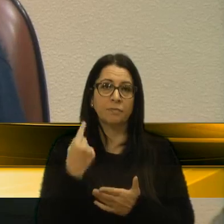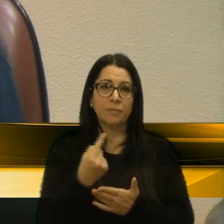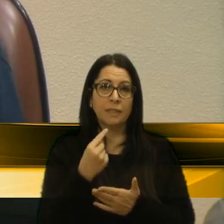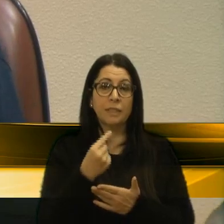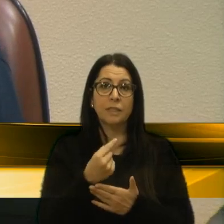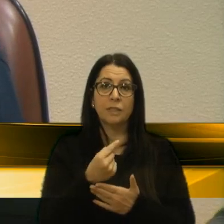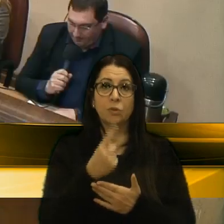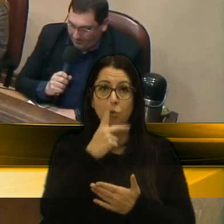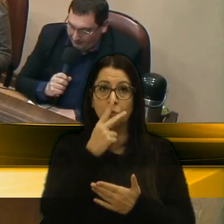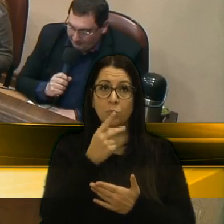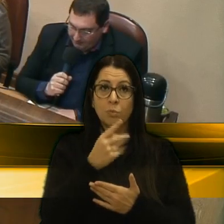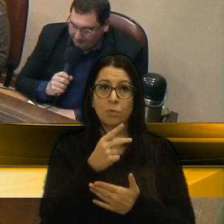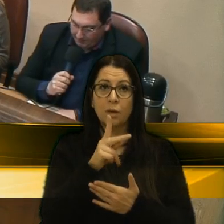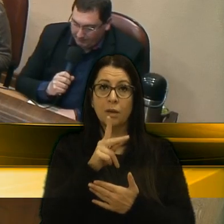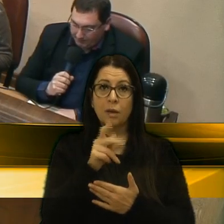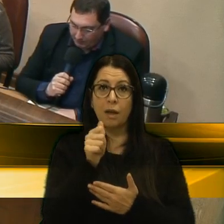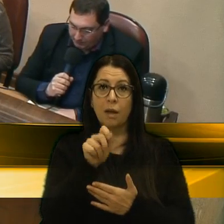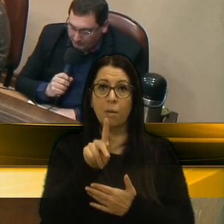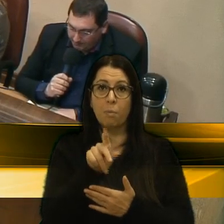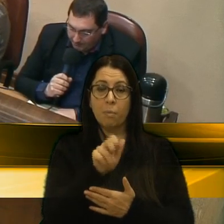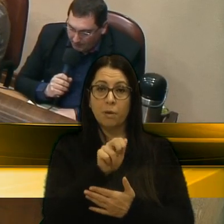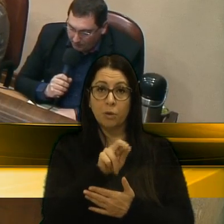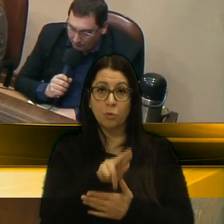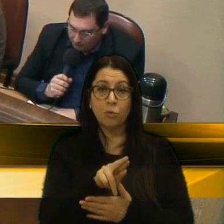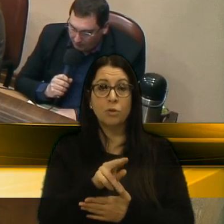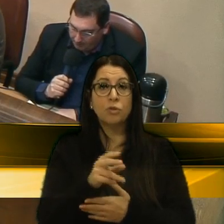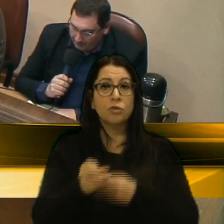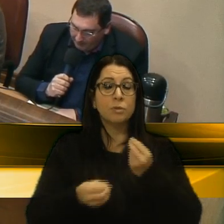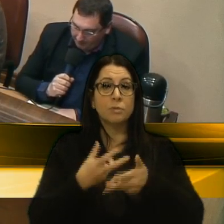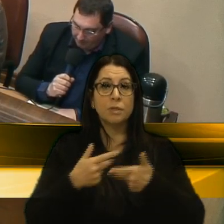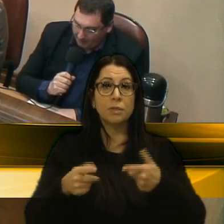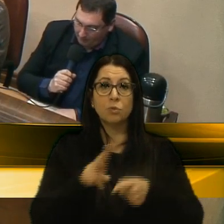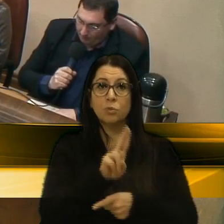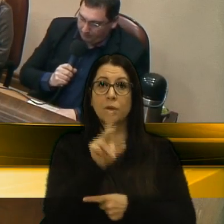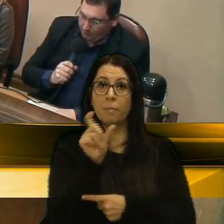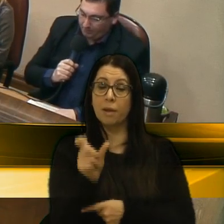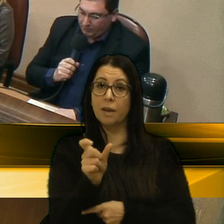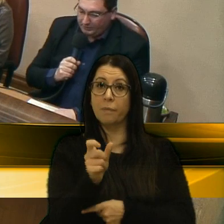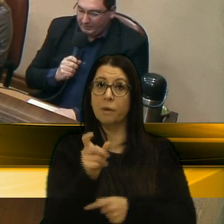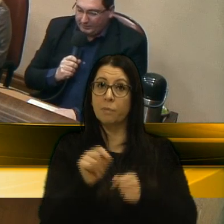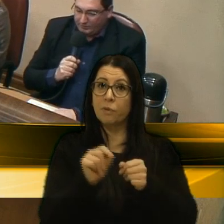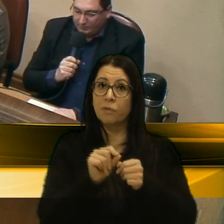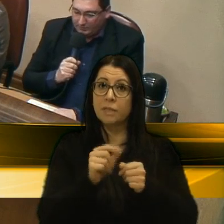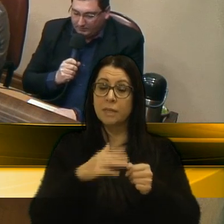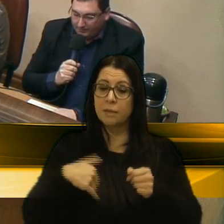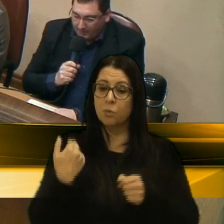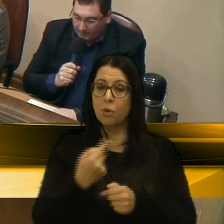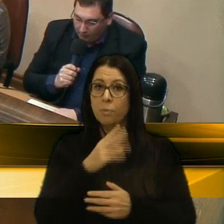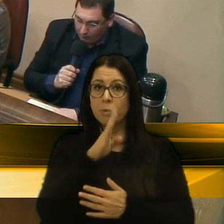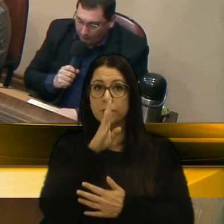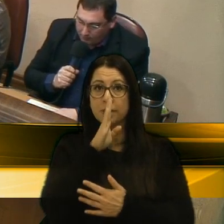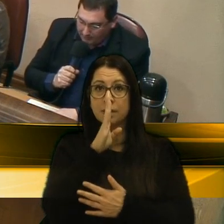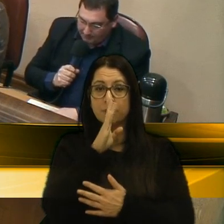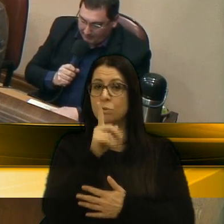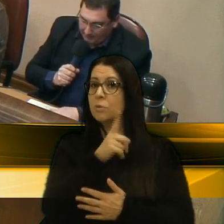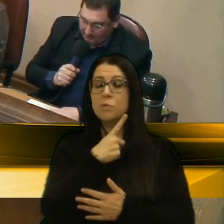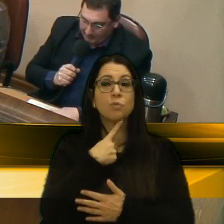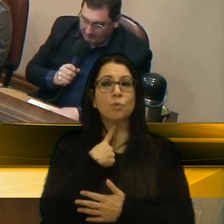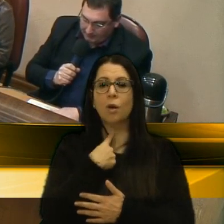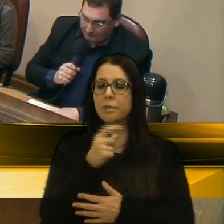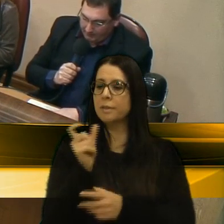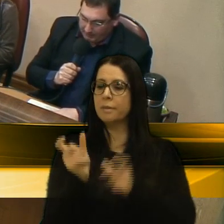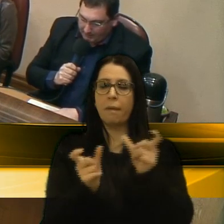O apanhador de desperdícios. Uso a palavra para compor meus silêncios. Não gosto das